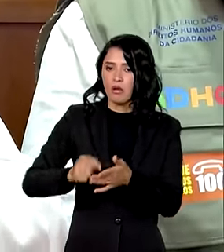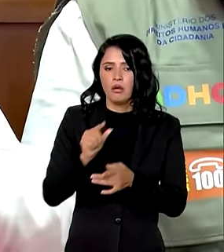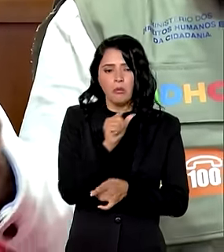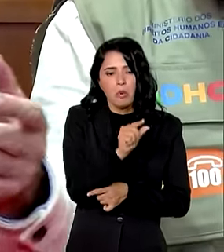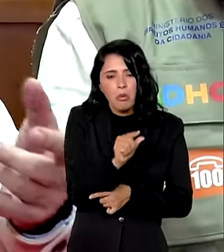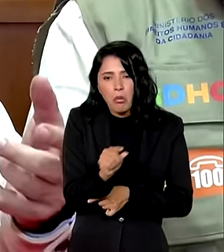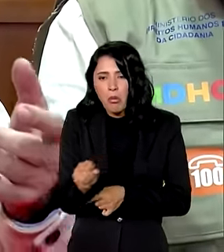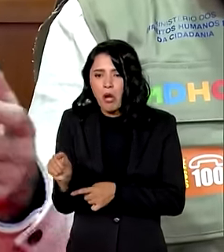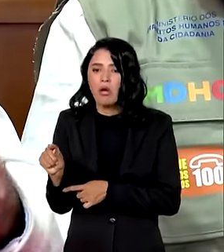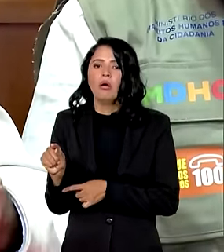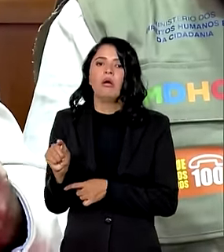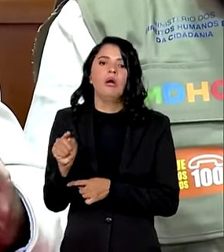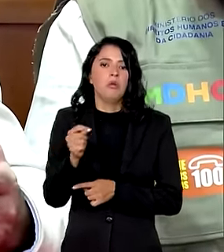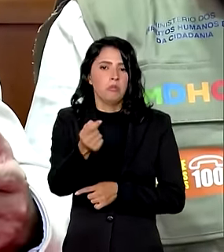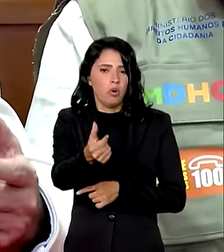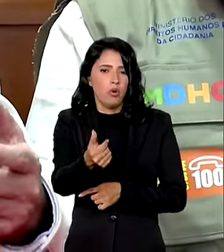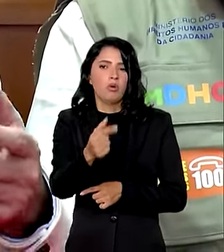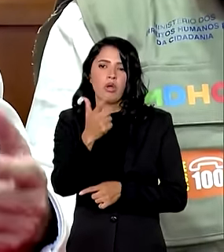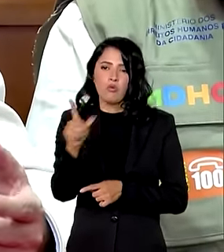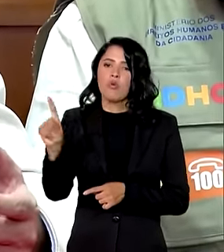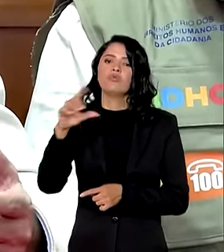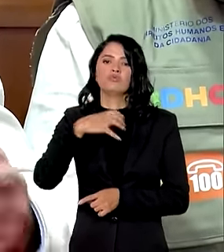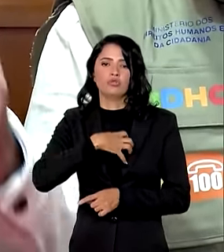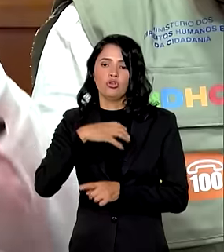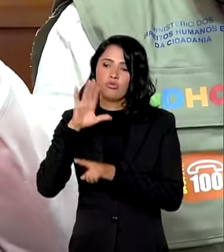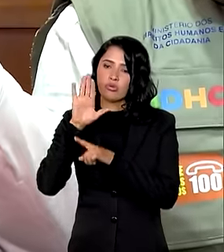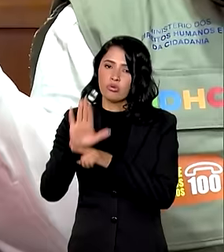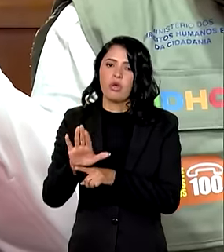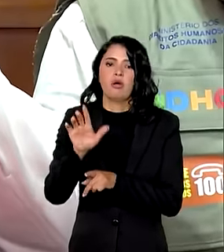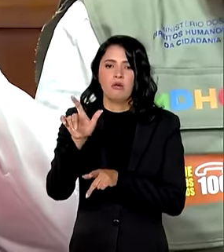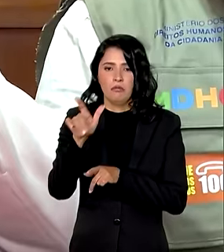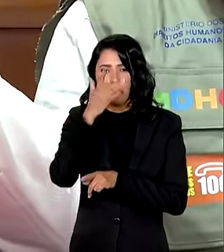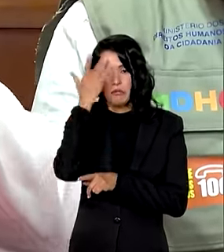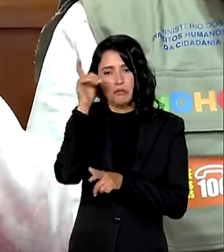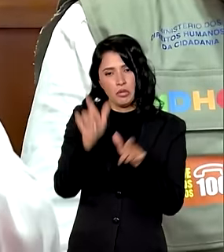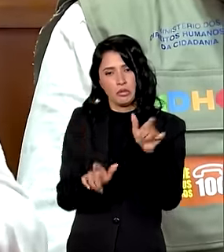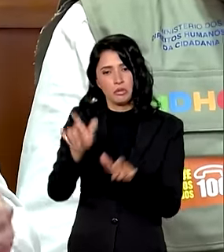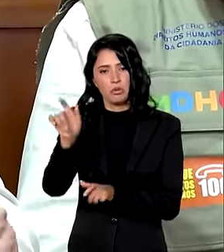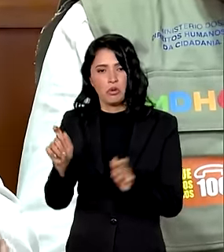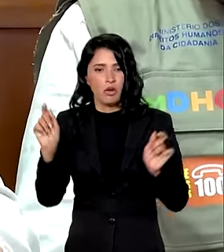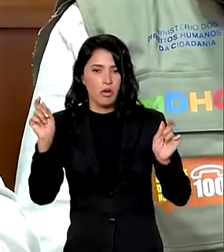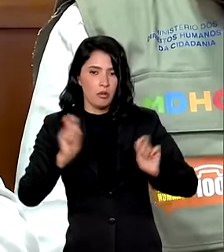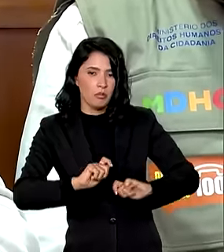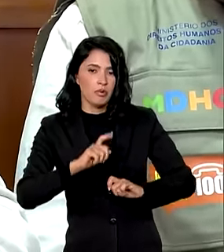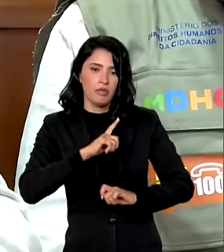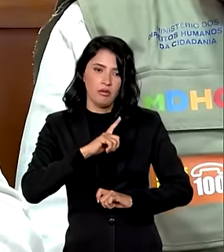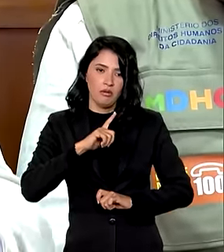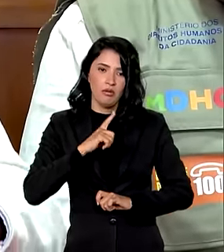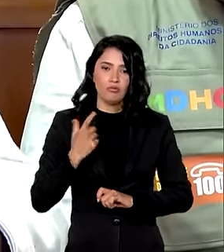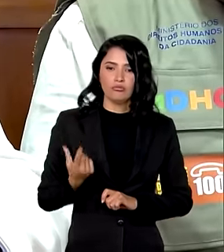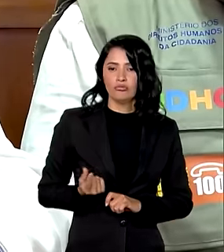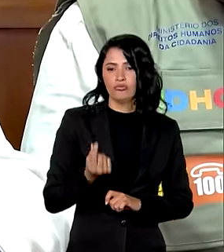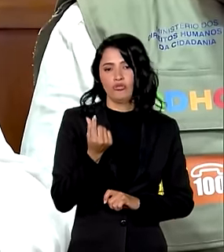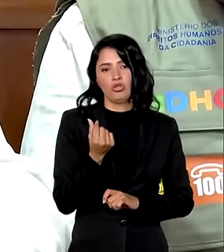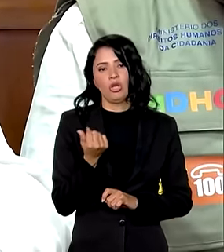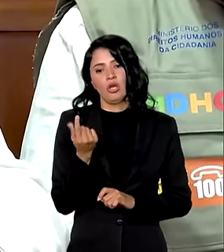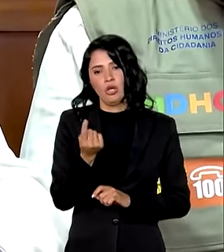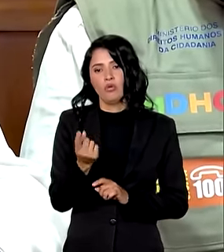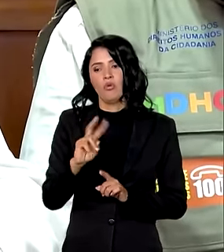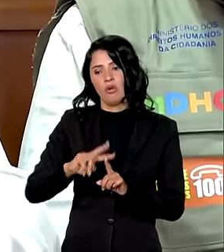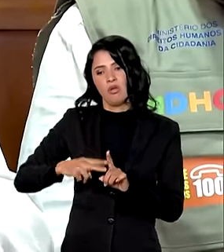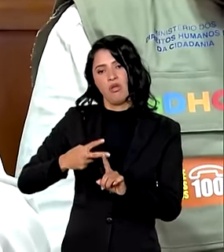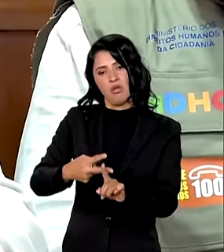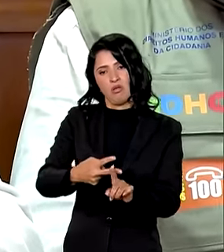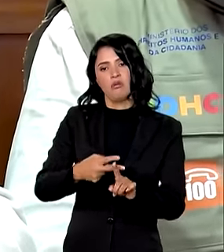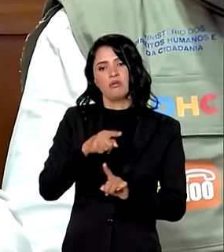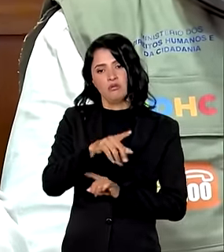pequeno que é uma outra forma de ajudar as pessoas a poderem ter uma renda uma receita extra